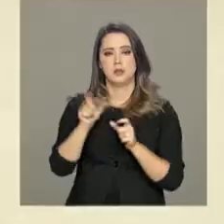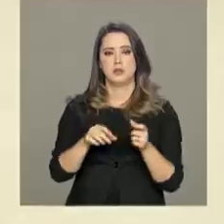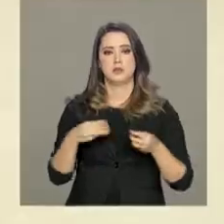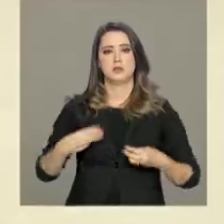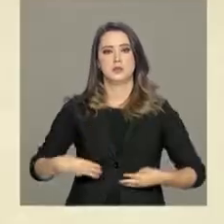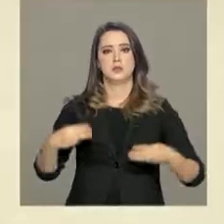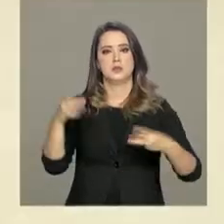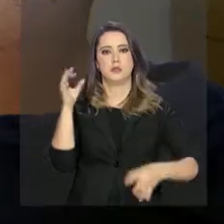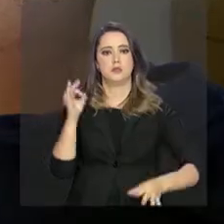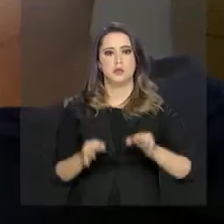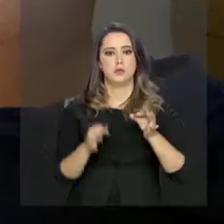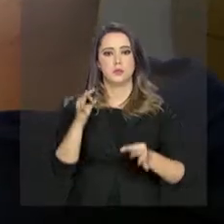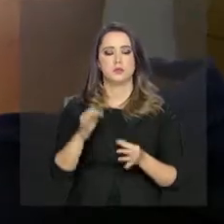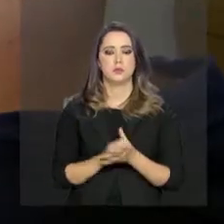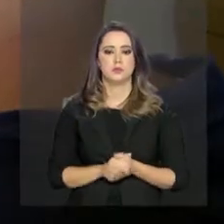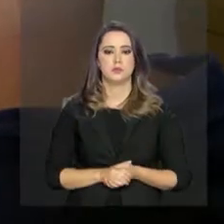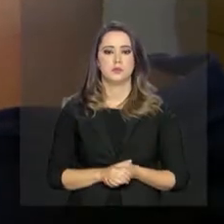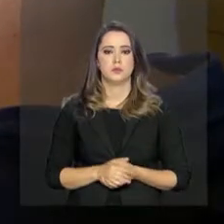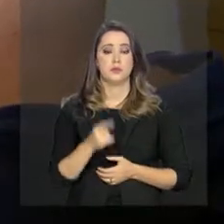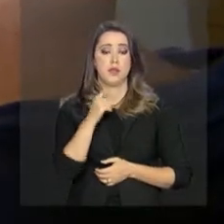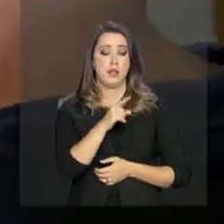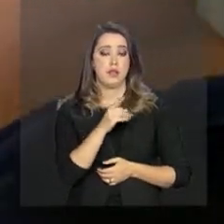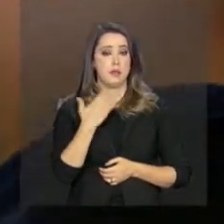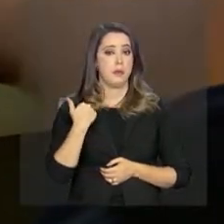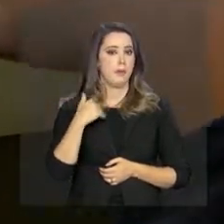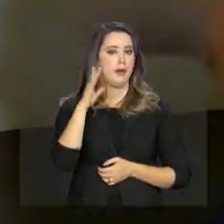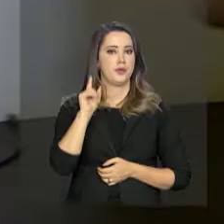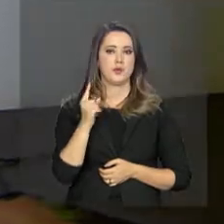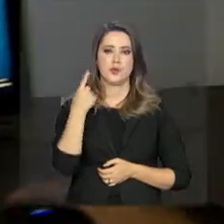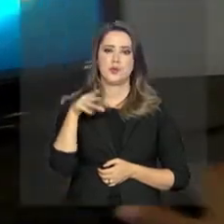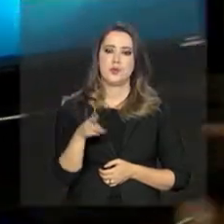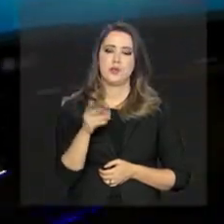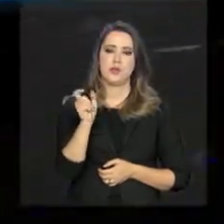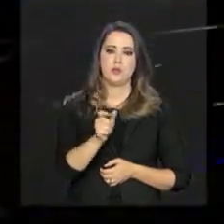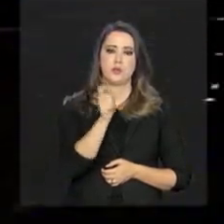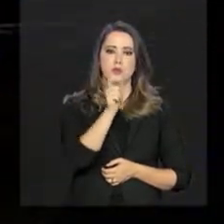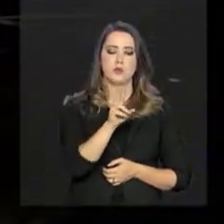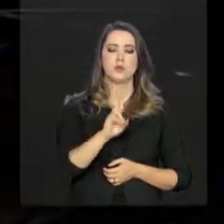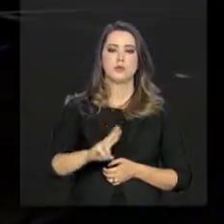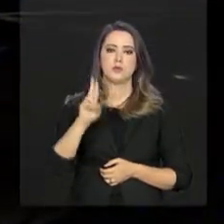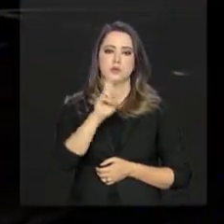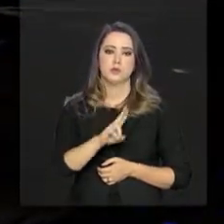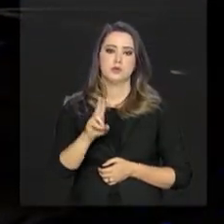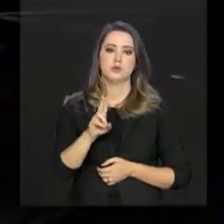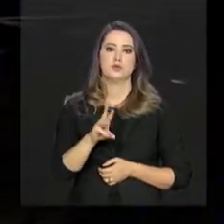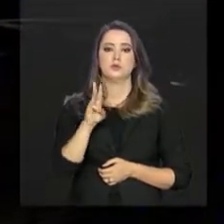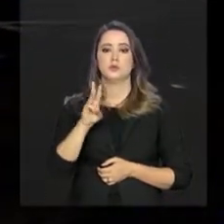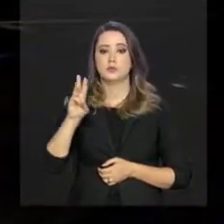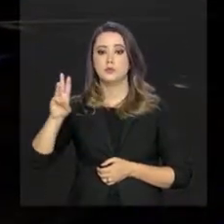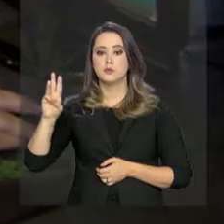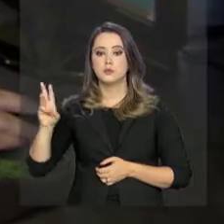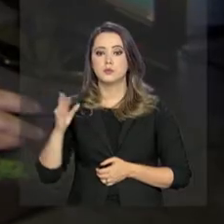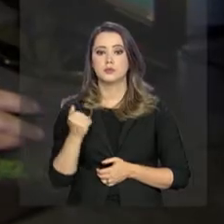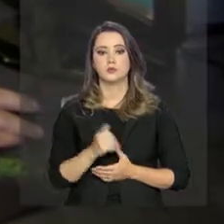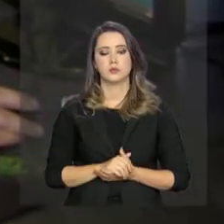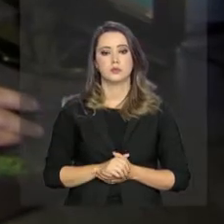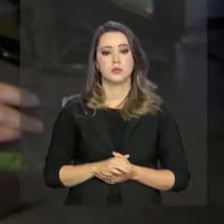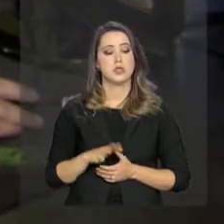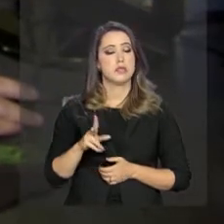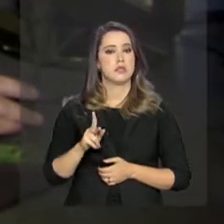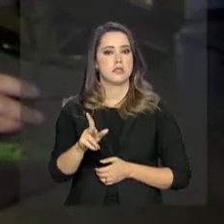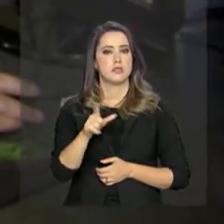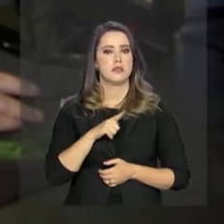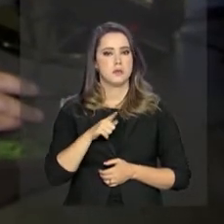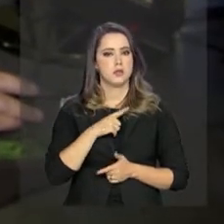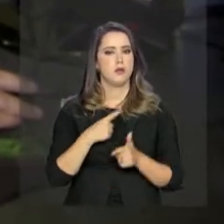Ministério da Justiça. O Flávio está entre os mais de 1 milhão de usuários que utilizam o consumidor.gov. Toda vez